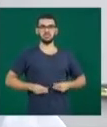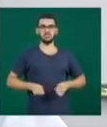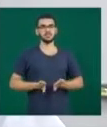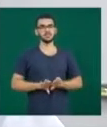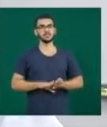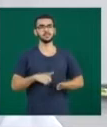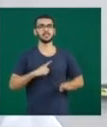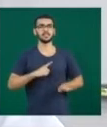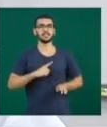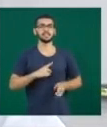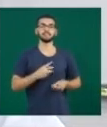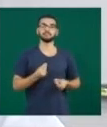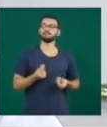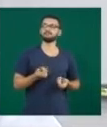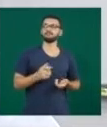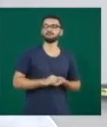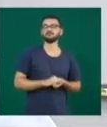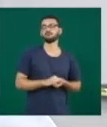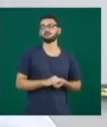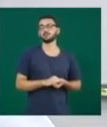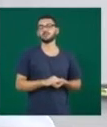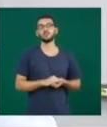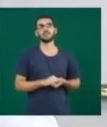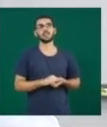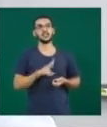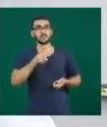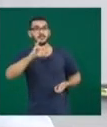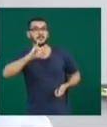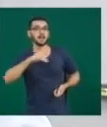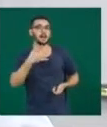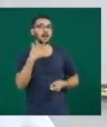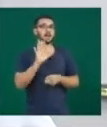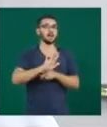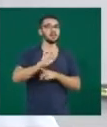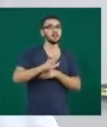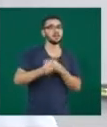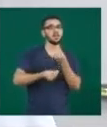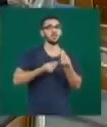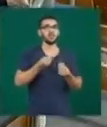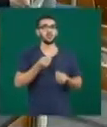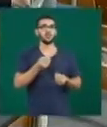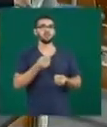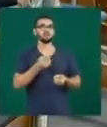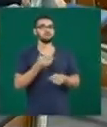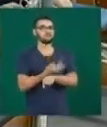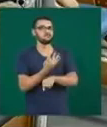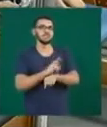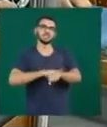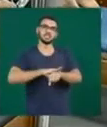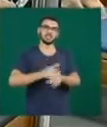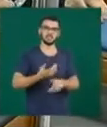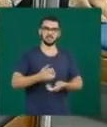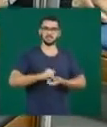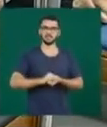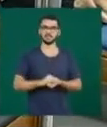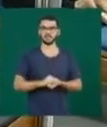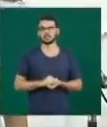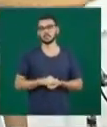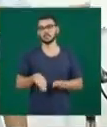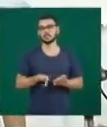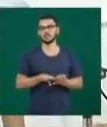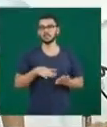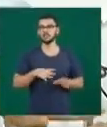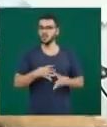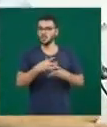isso vai ajudar, né, nessa questão da incontinência. E os resultados das atividades